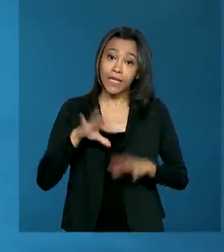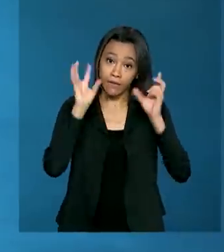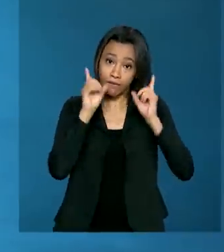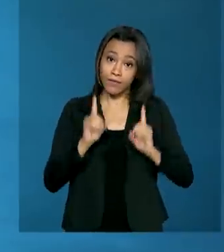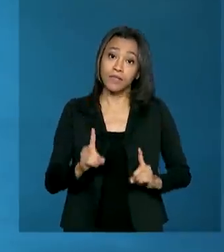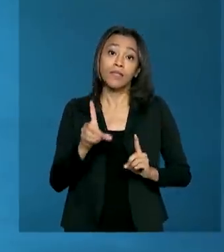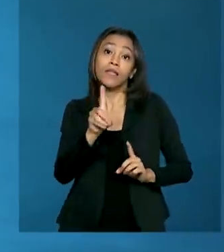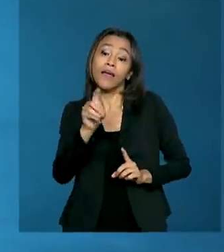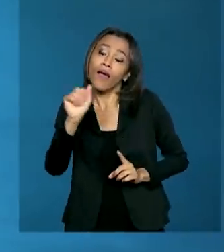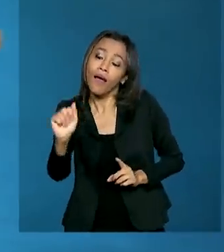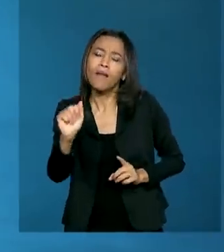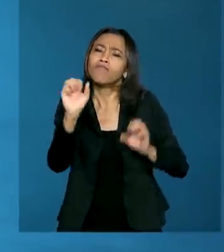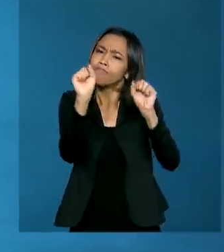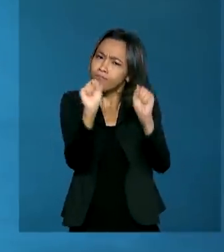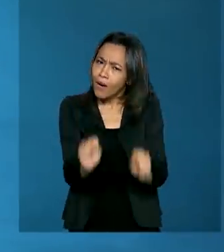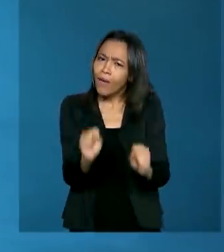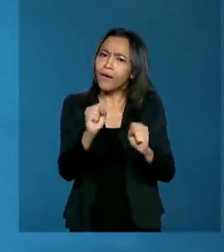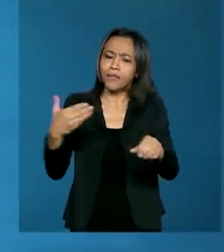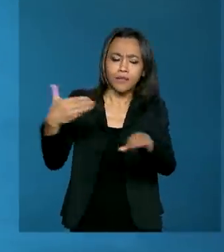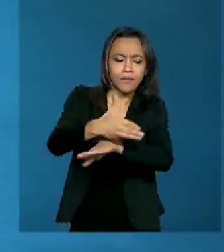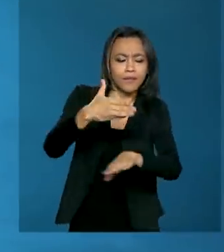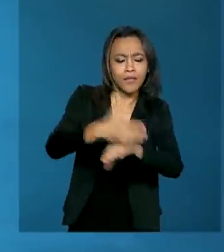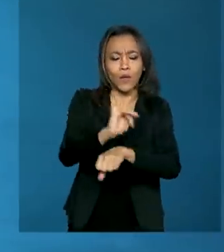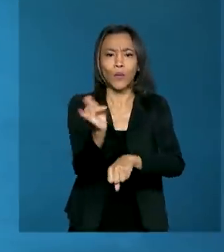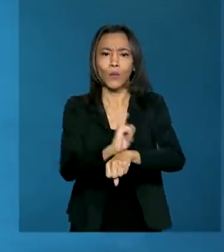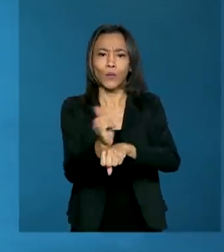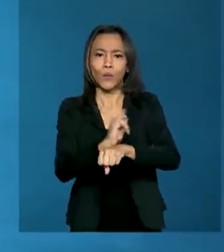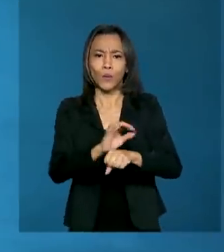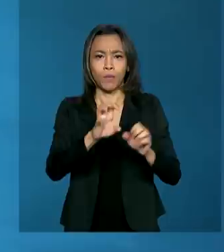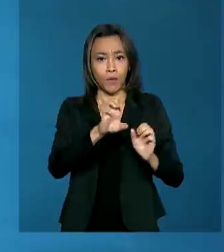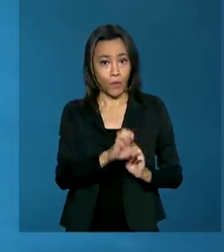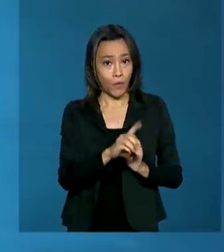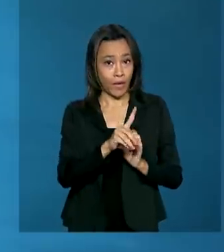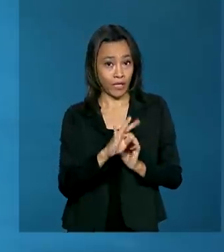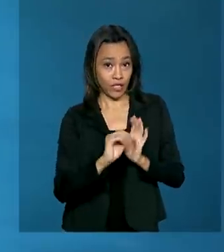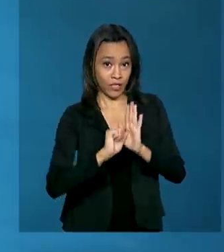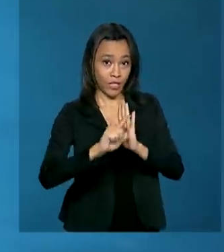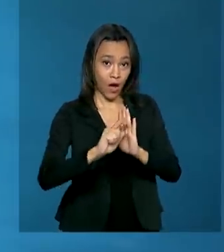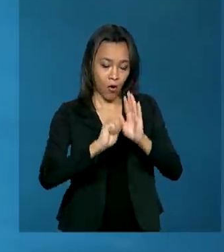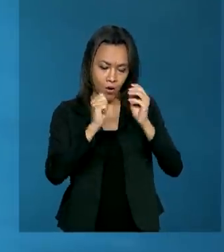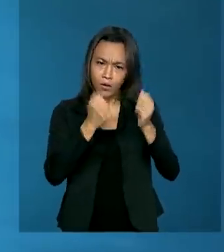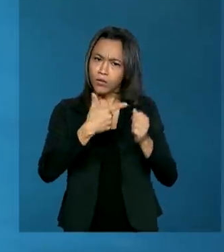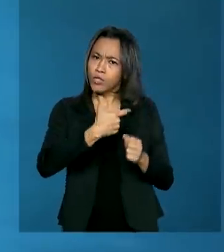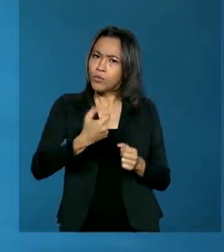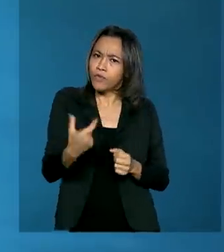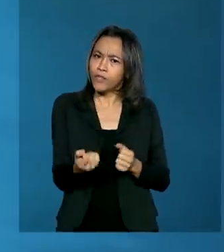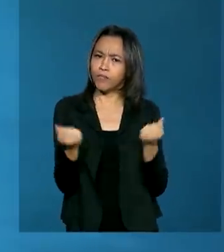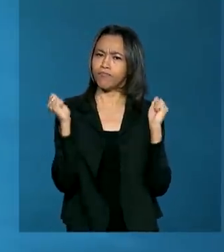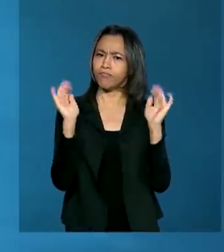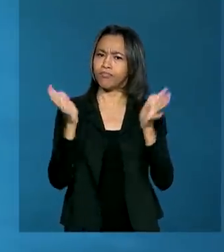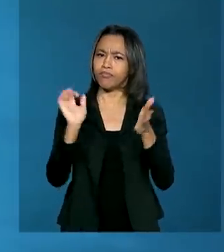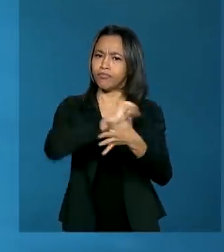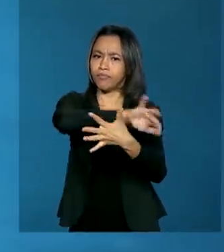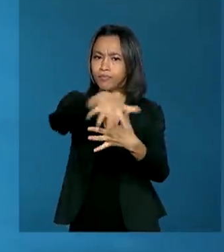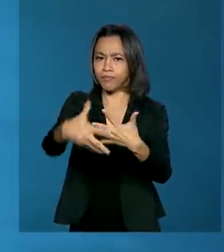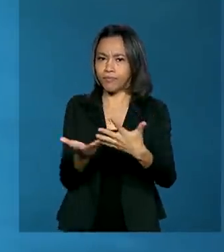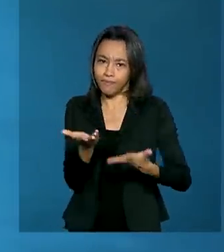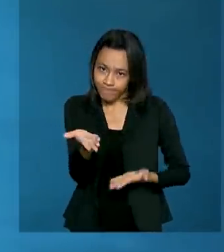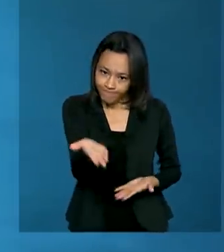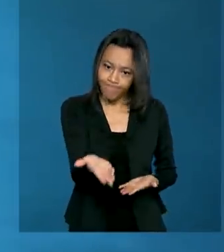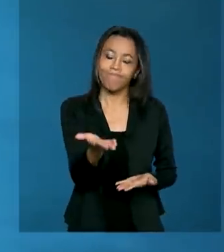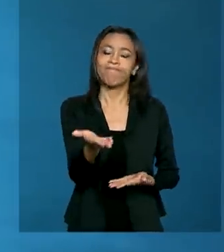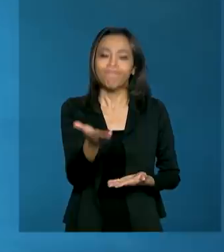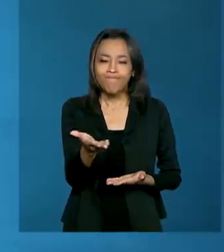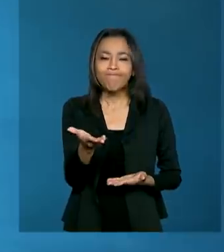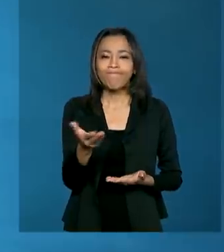auditiva podem acessar no YouTube o edital do Enem 2020, traduzido para a língua brasileira de